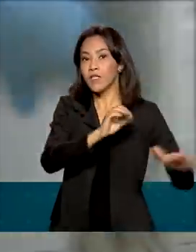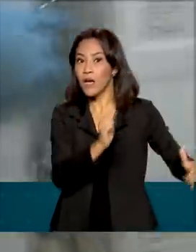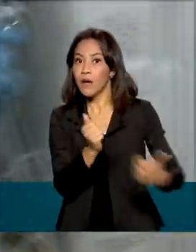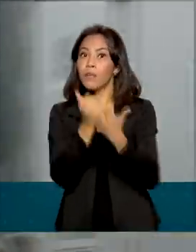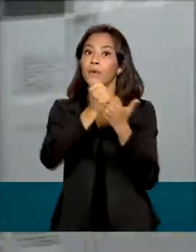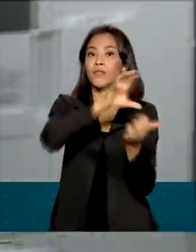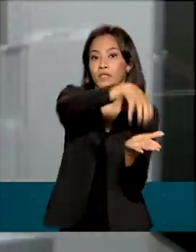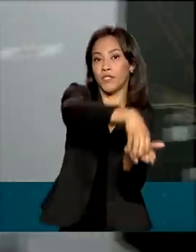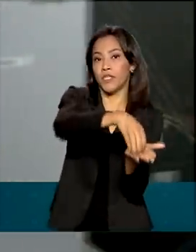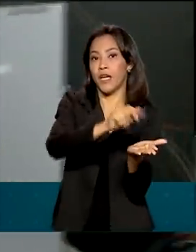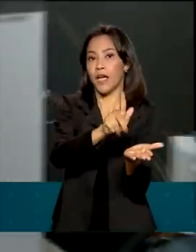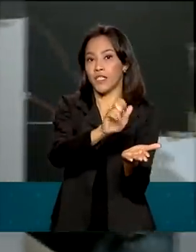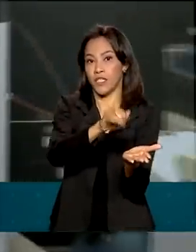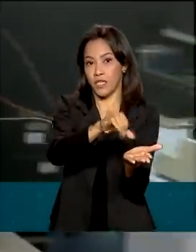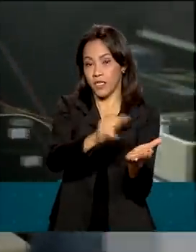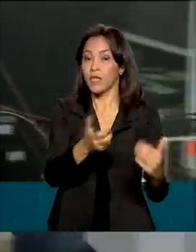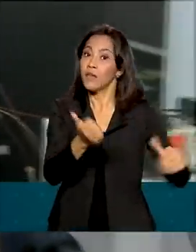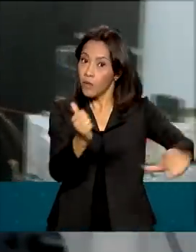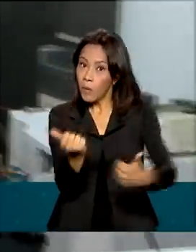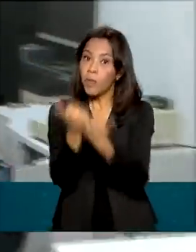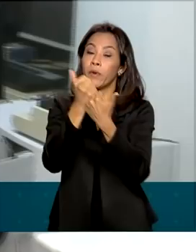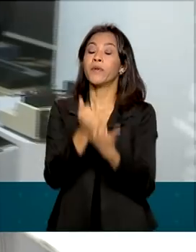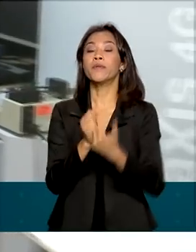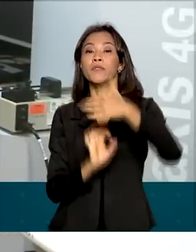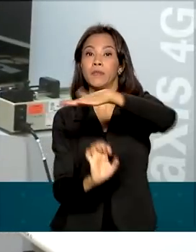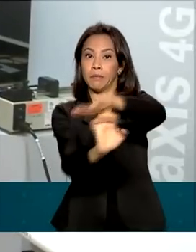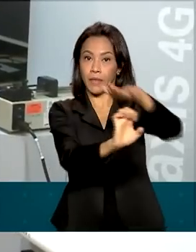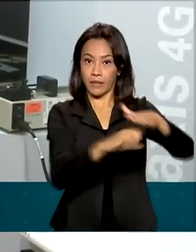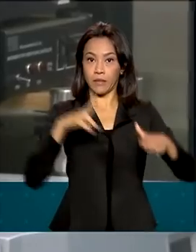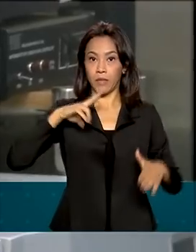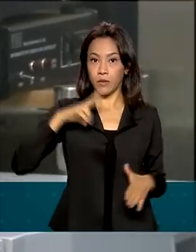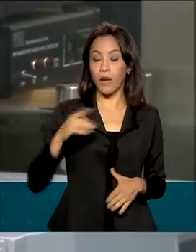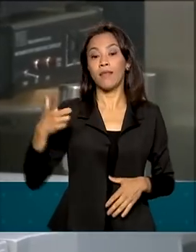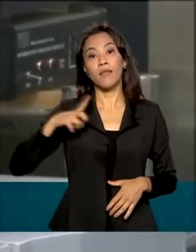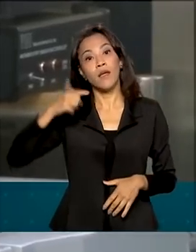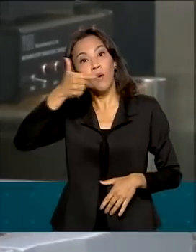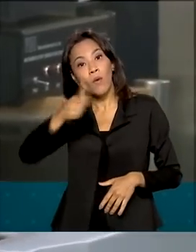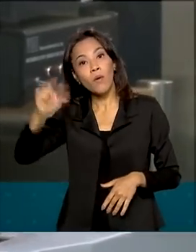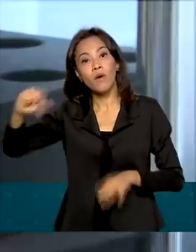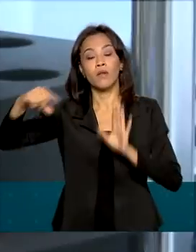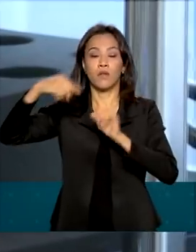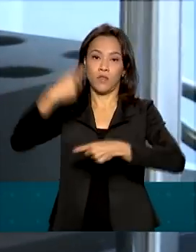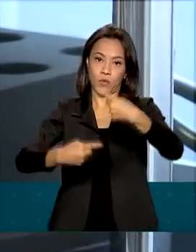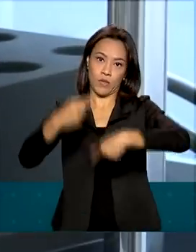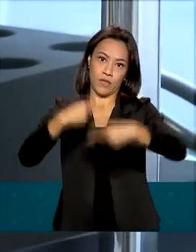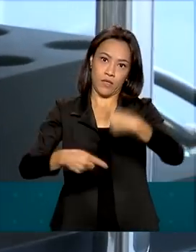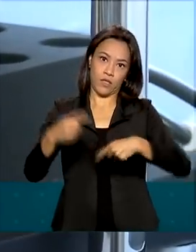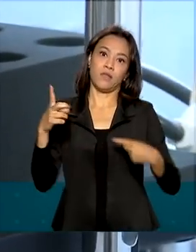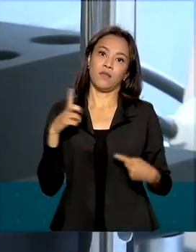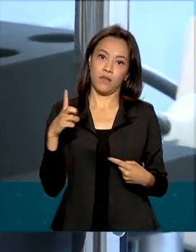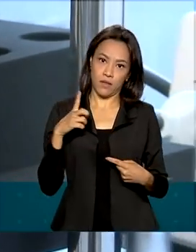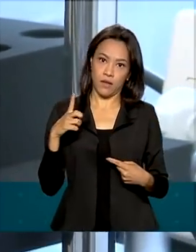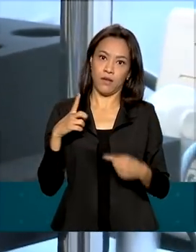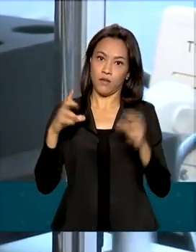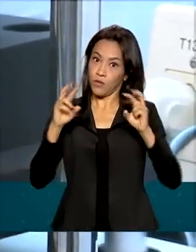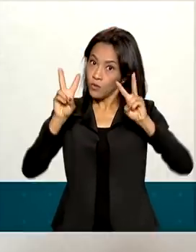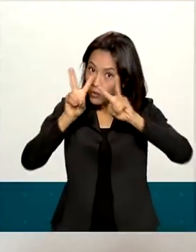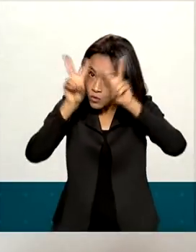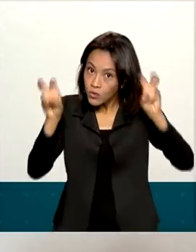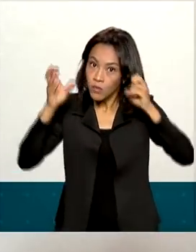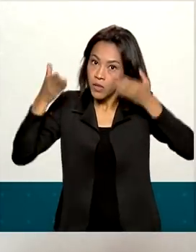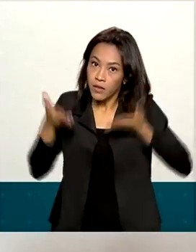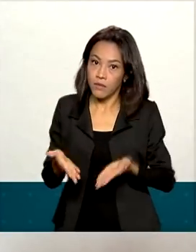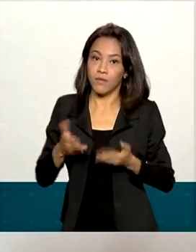empresas privadas. A iniciativa também integra outras políticas públicas já existentes sobre o assunto.